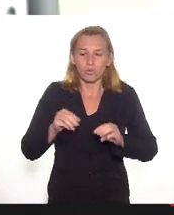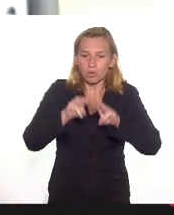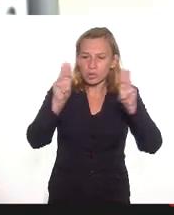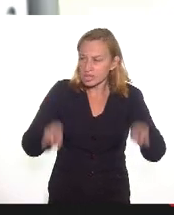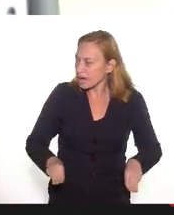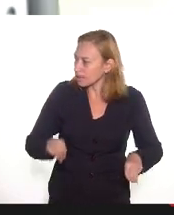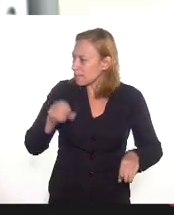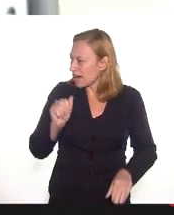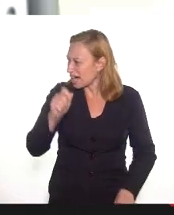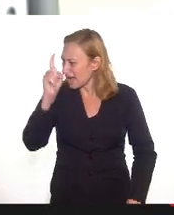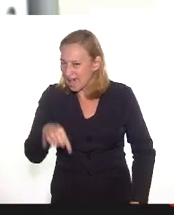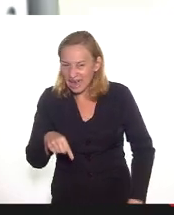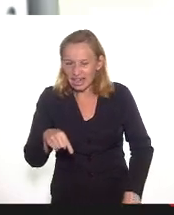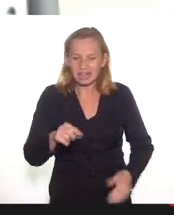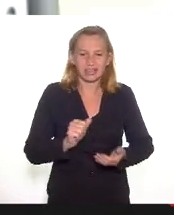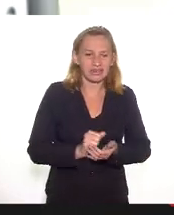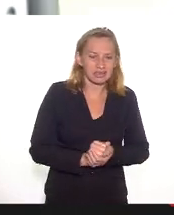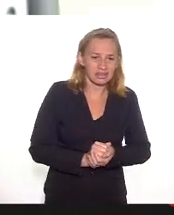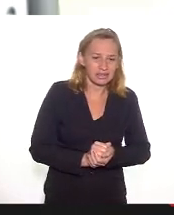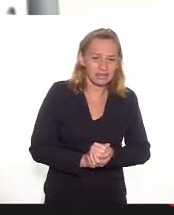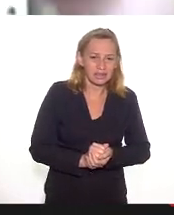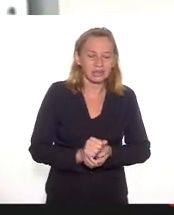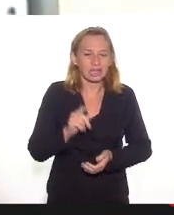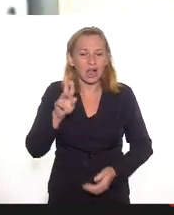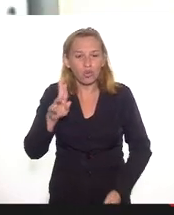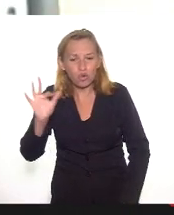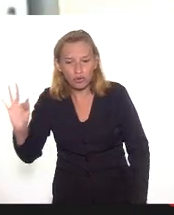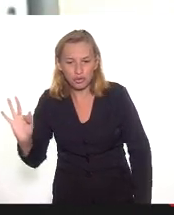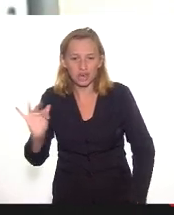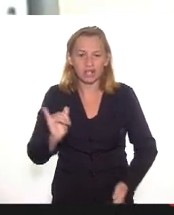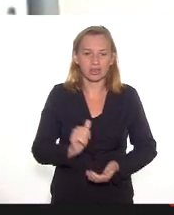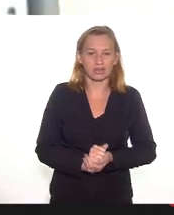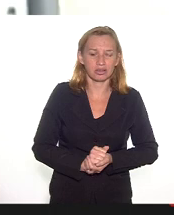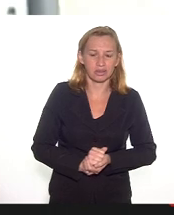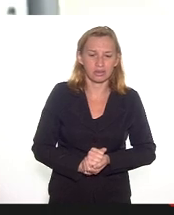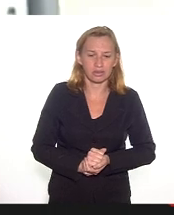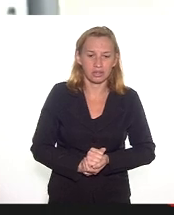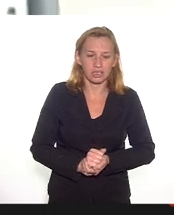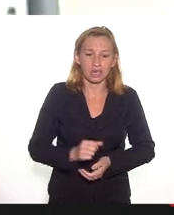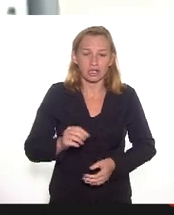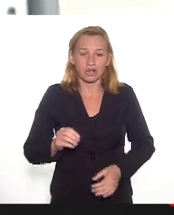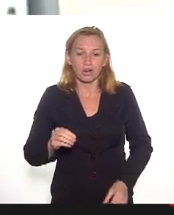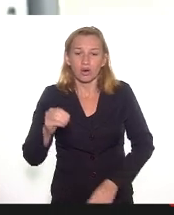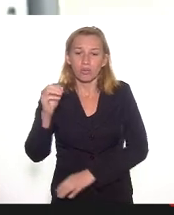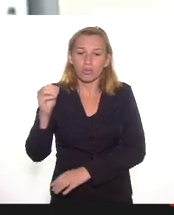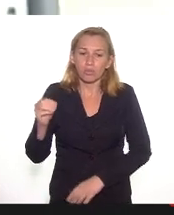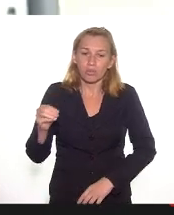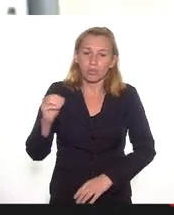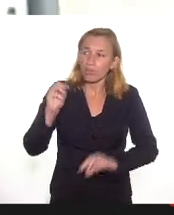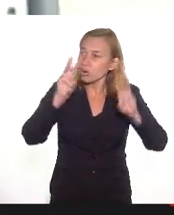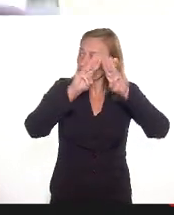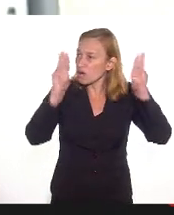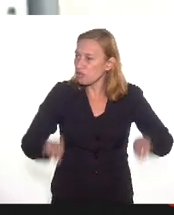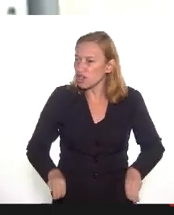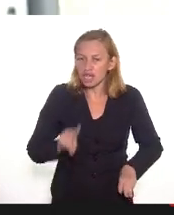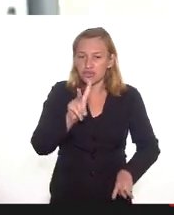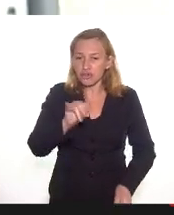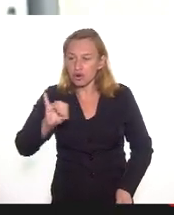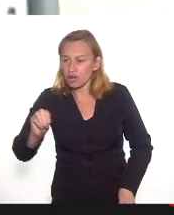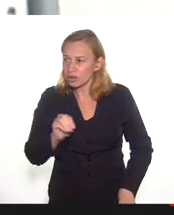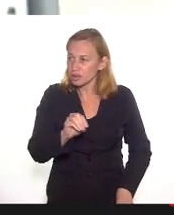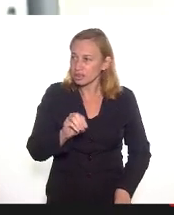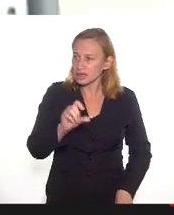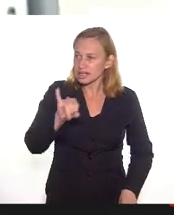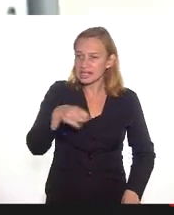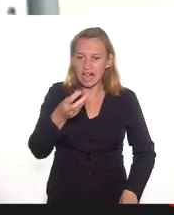o Museu de Favela, o MUF, é o Museu Vivo de São Bento, a Baixada Fluminense com